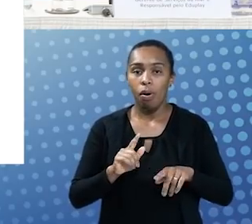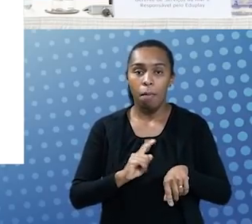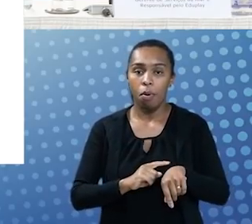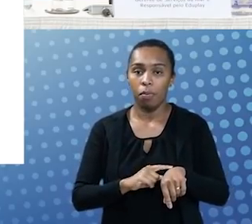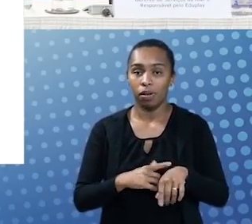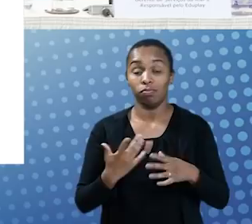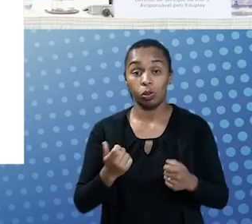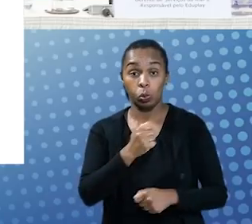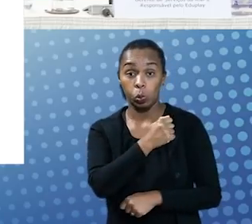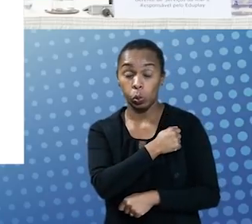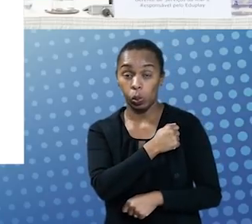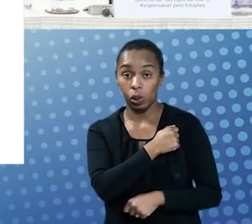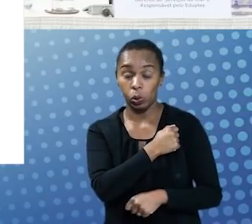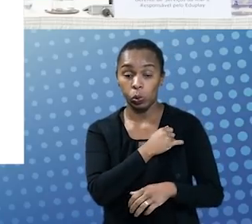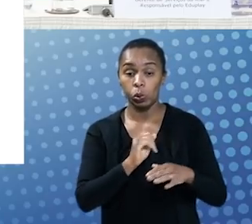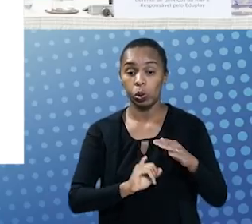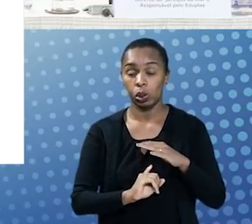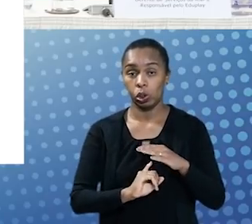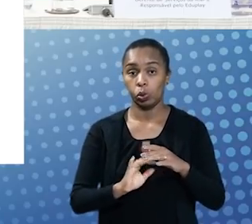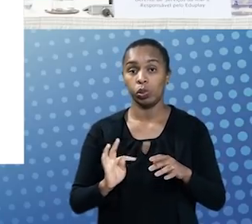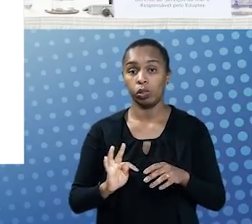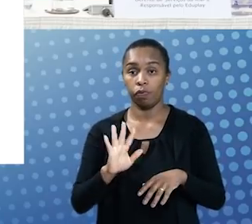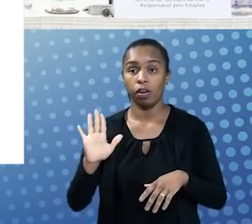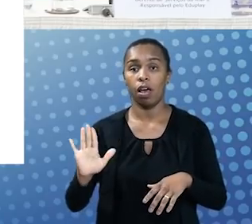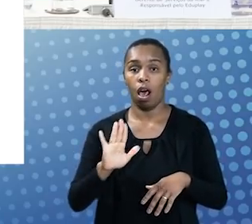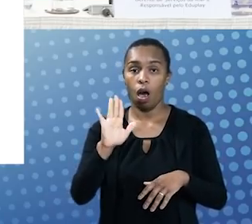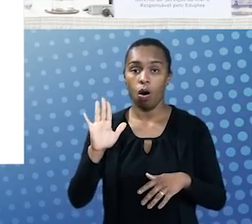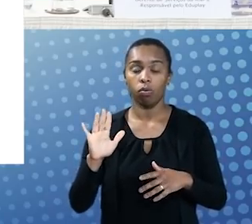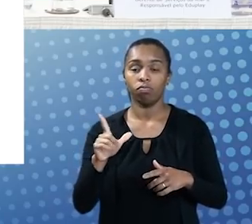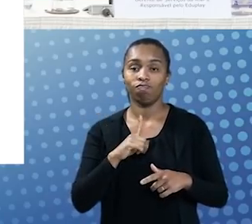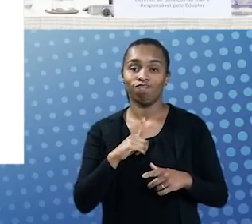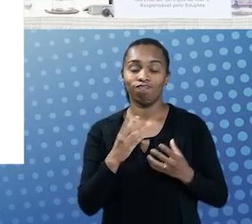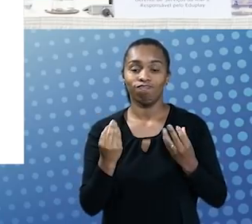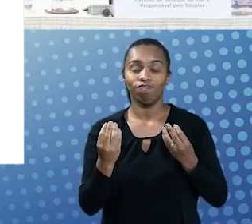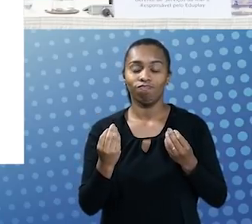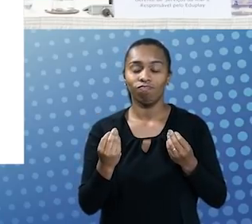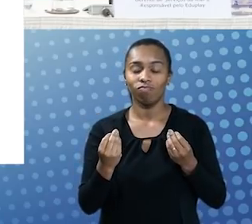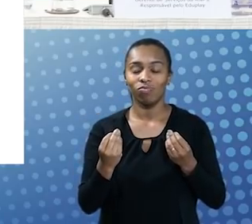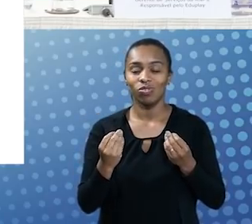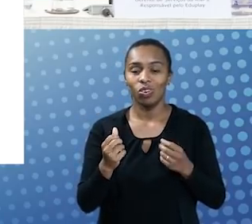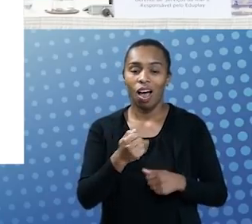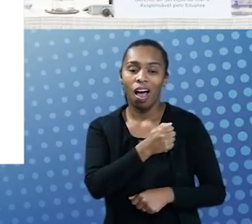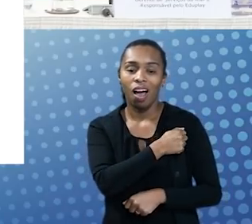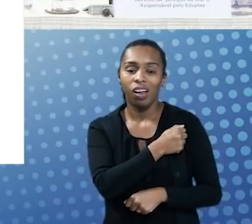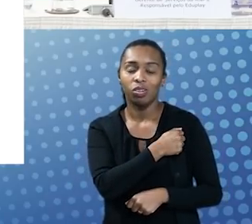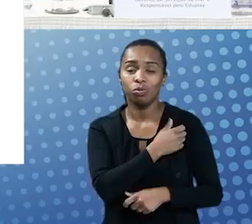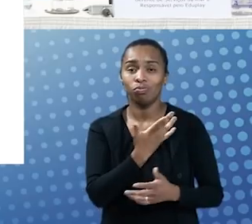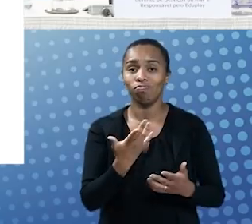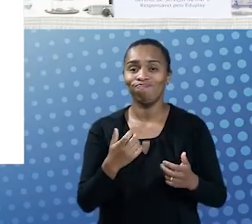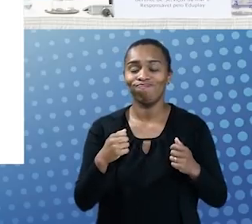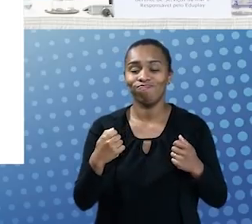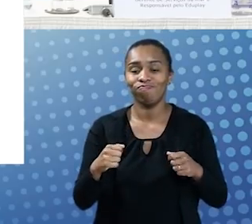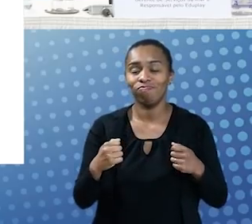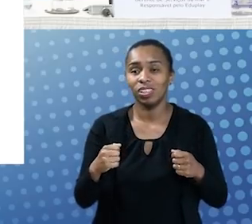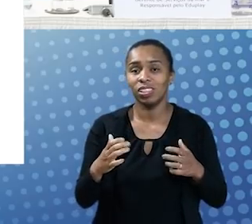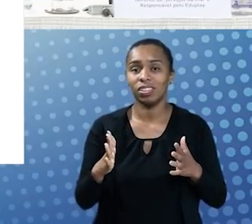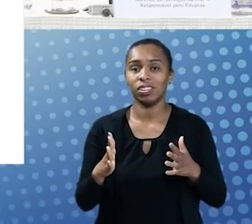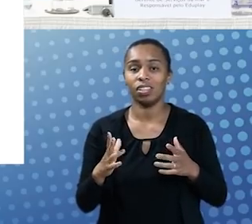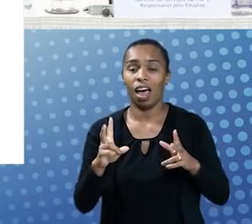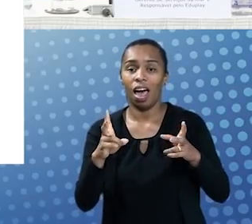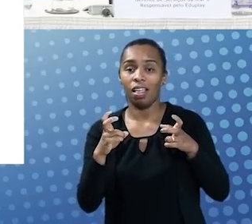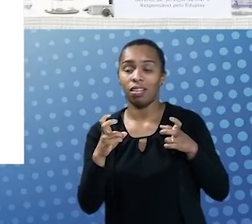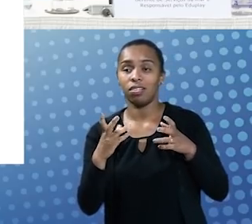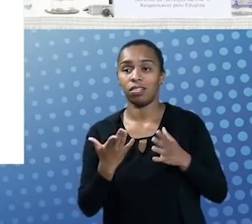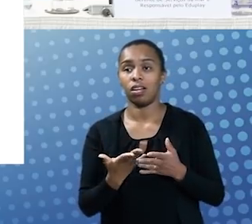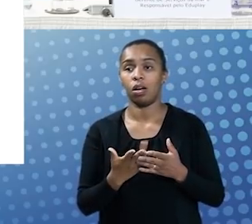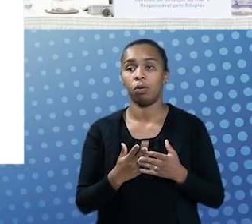o aluno da nossa instituição federal, tem muito aluno carente, então, quando você tem essa deficiência de